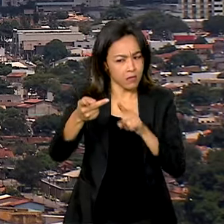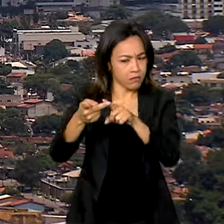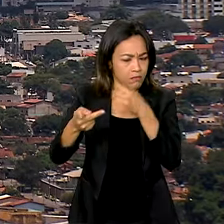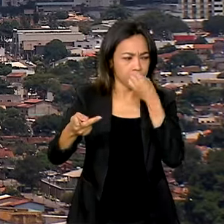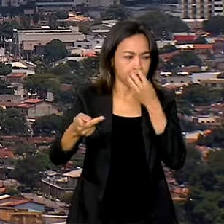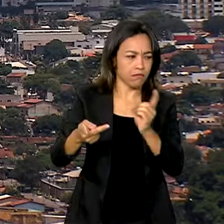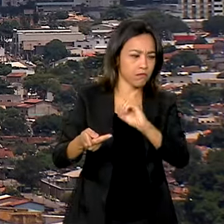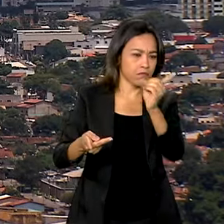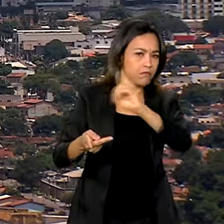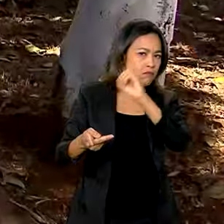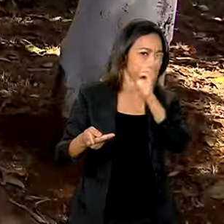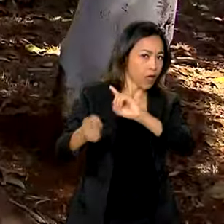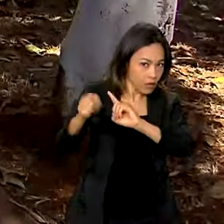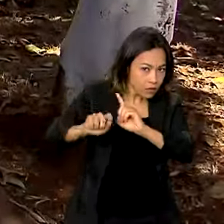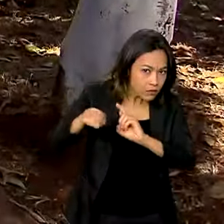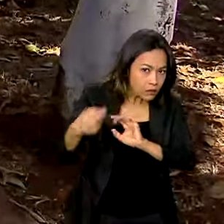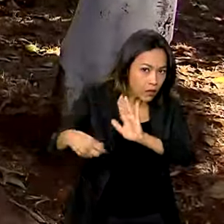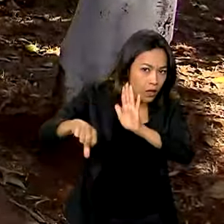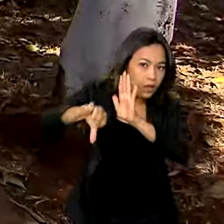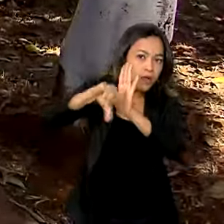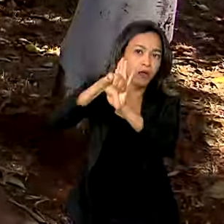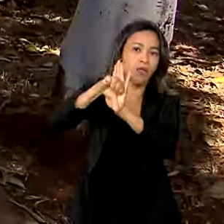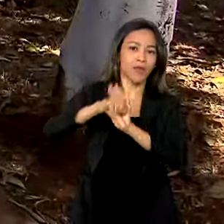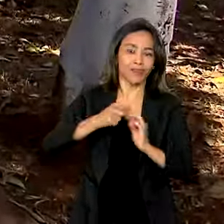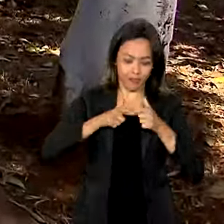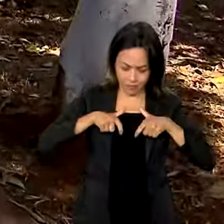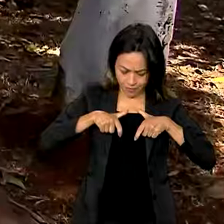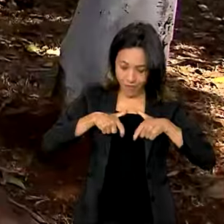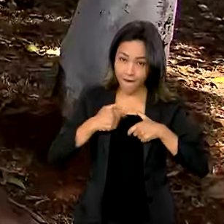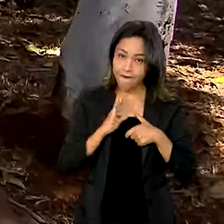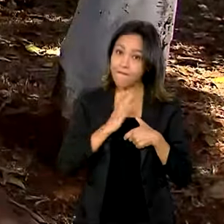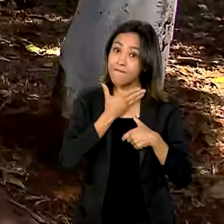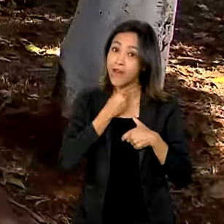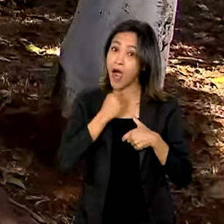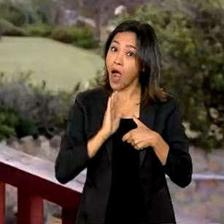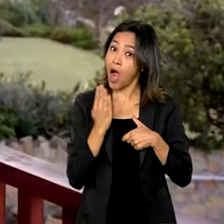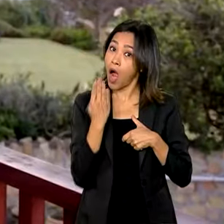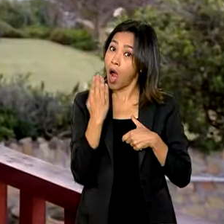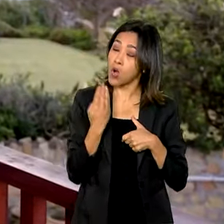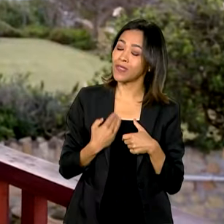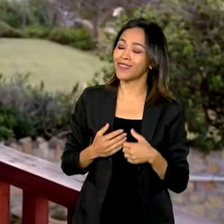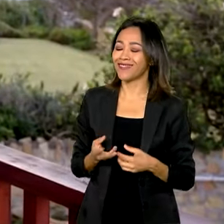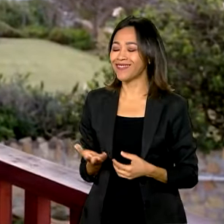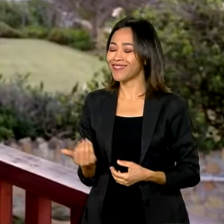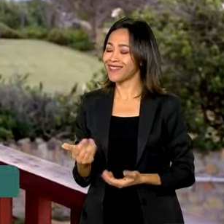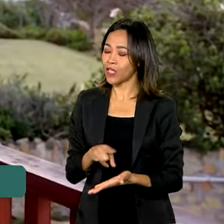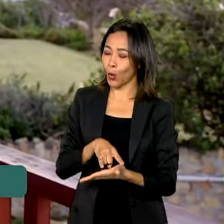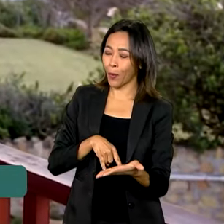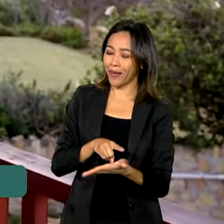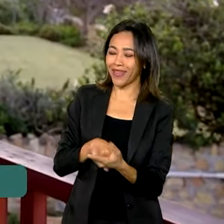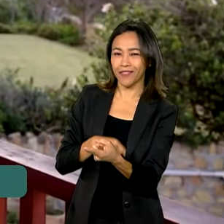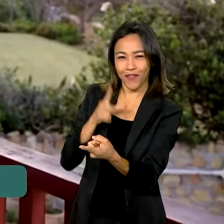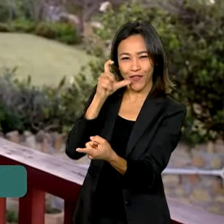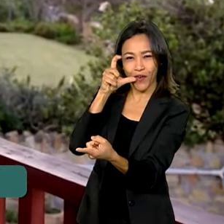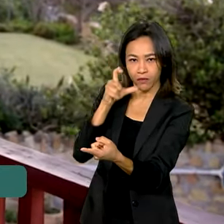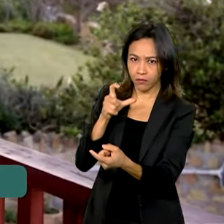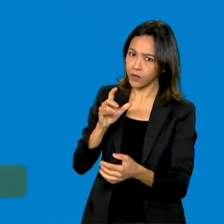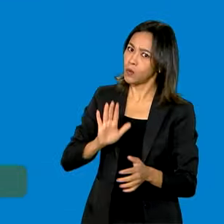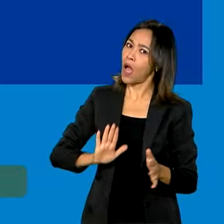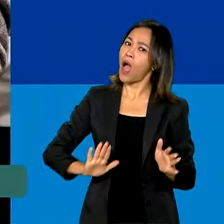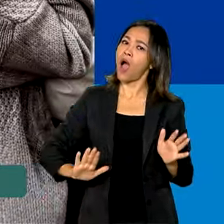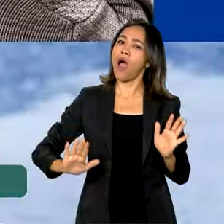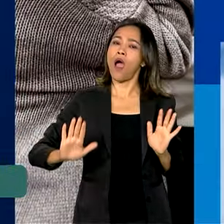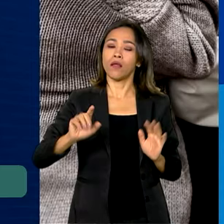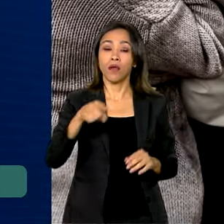agradável e um crime. Munidos de crachás falsos, os falsários pedem documentos e fotos das vítimas.